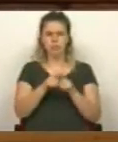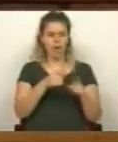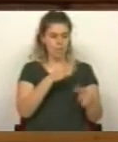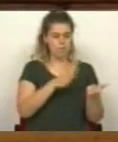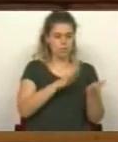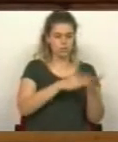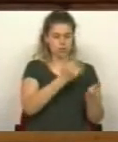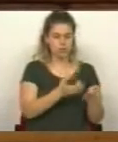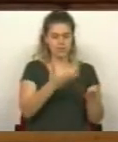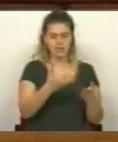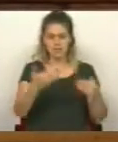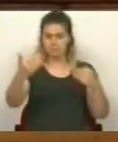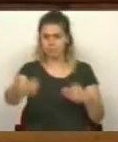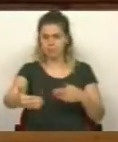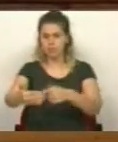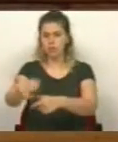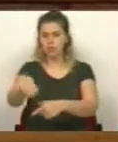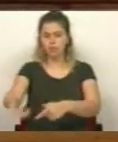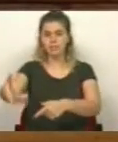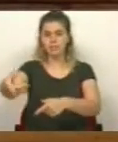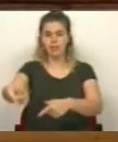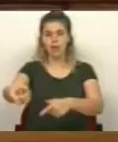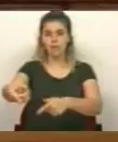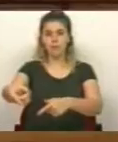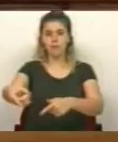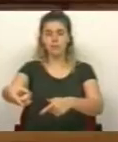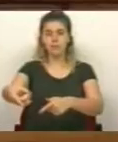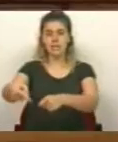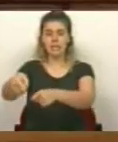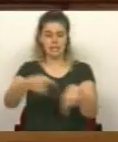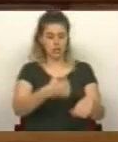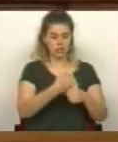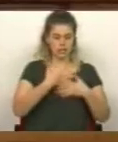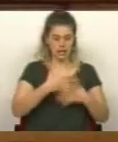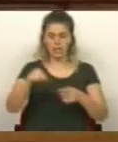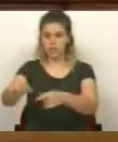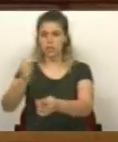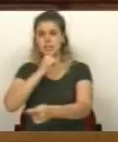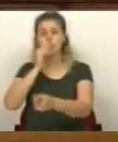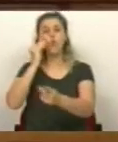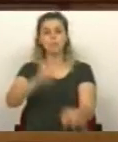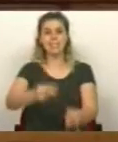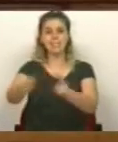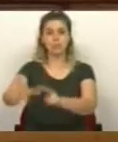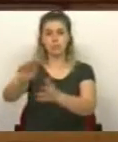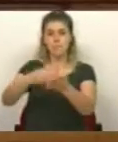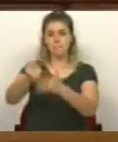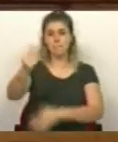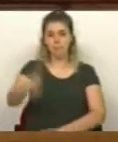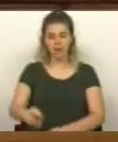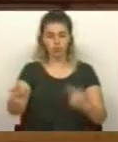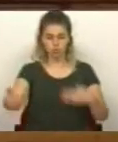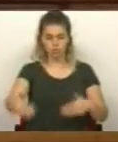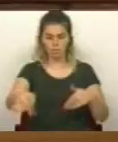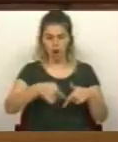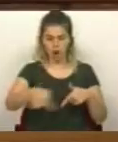diplomas de 2017 sobre as carreiras e o diploma de 2019 que veio a definir os critérios de transição e a tabela remuneratória